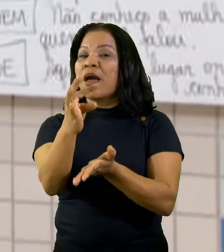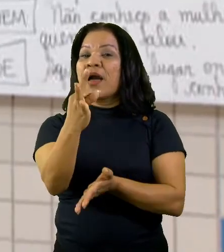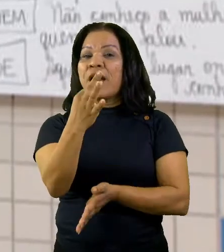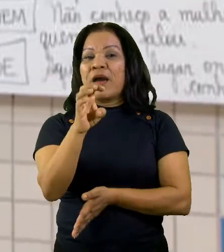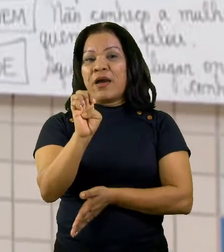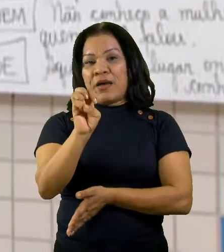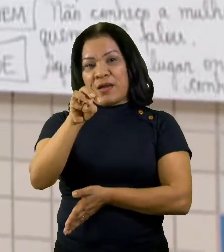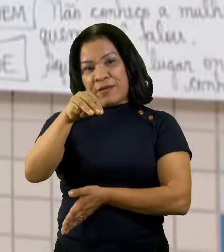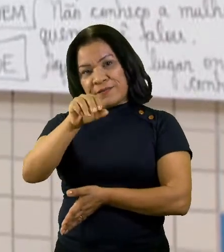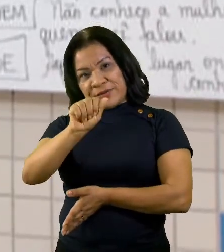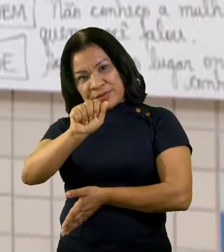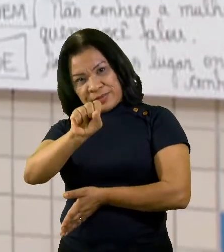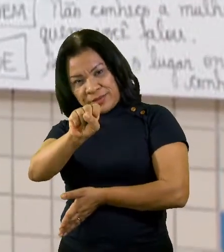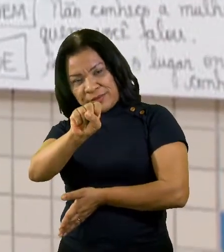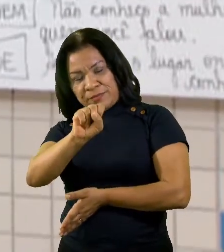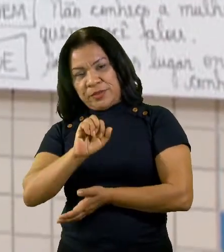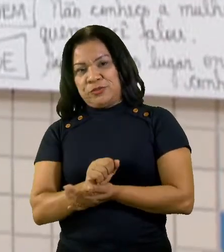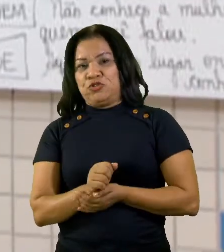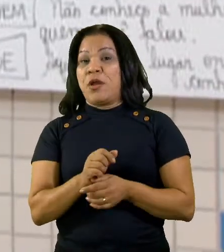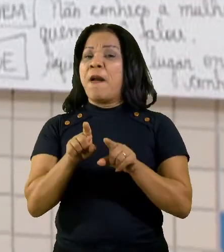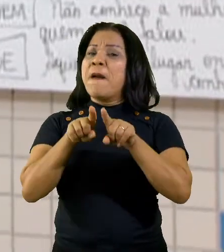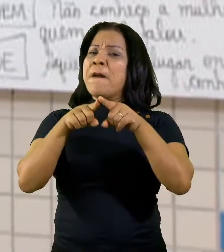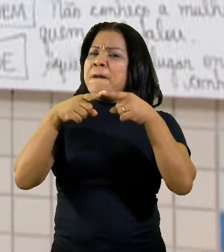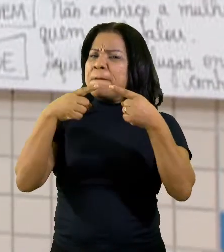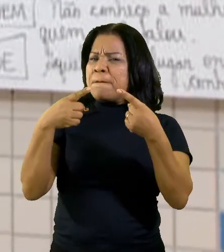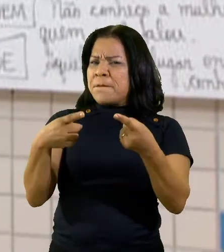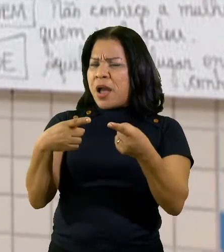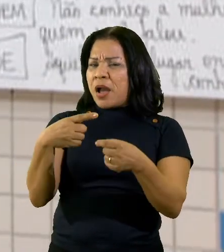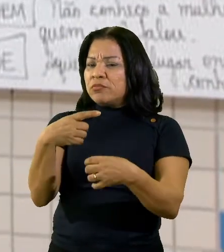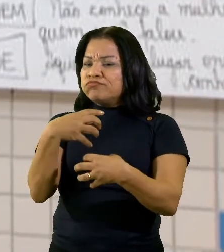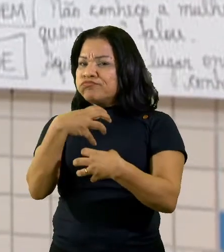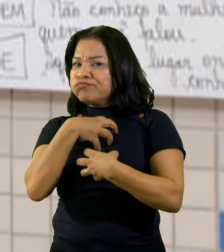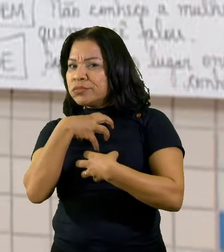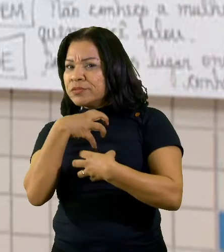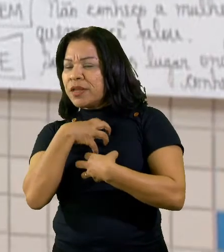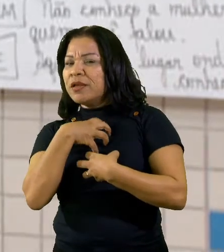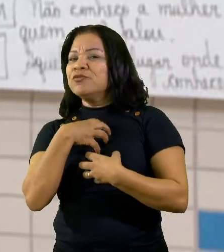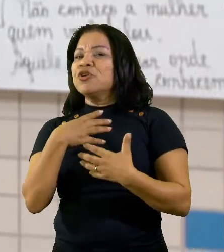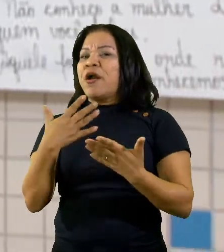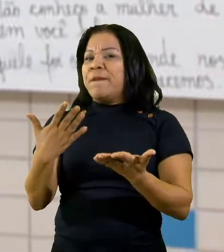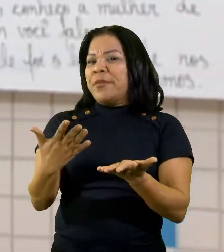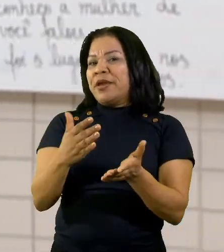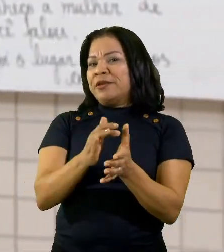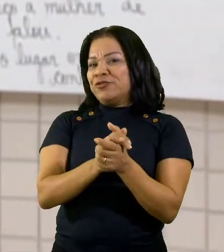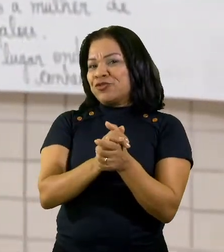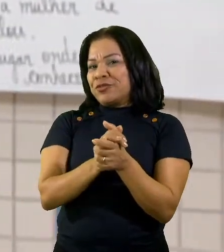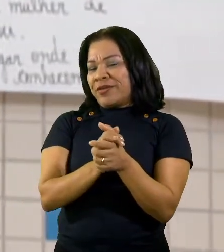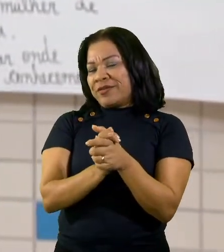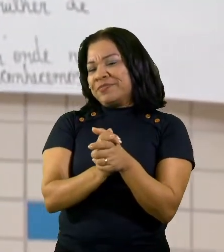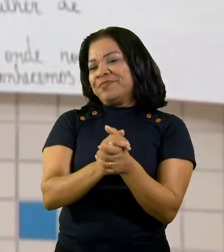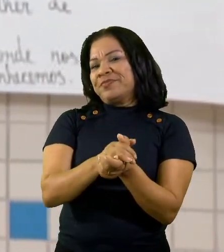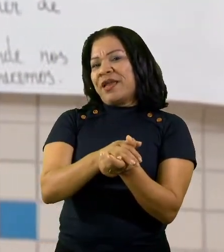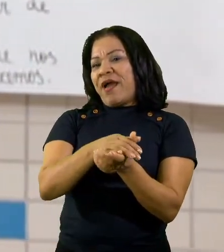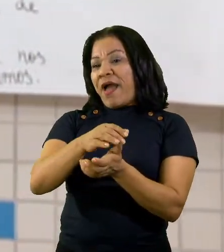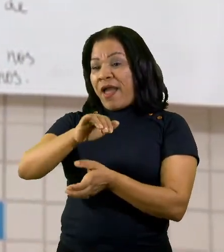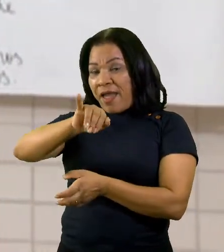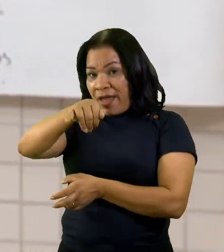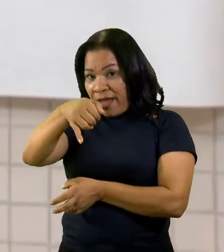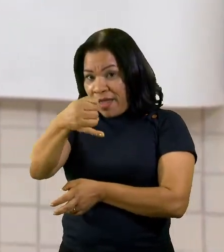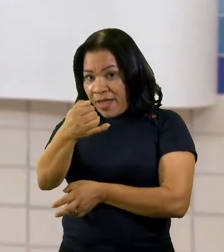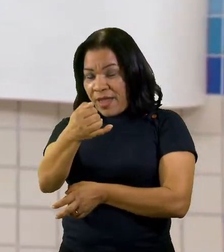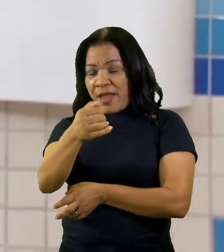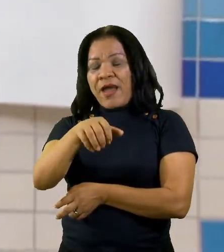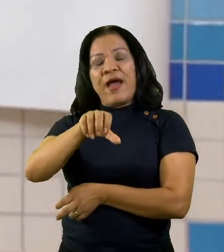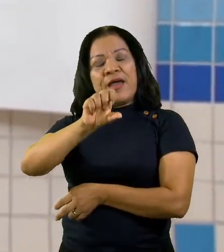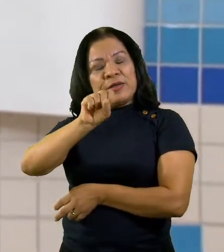morfologicamente. Mas, sintaticamente, é um sujeito. Um sujeito simples. O pronome quem?